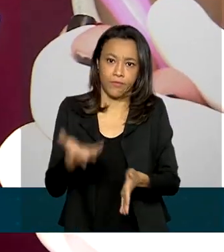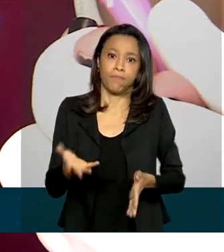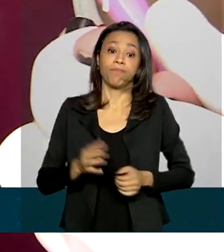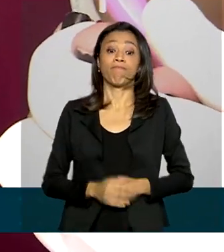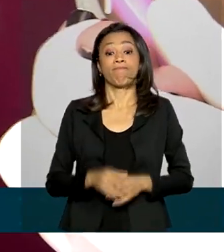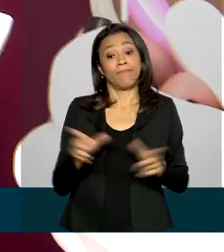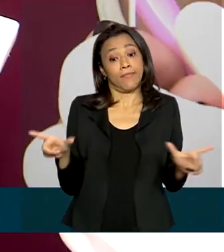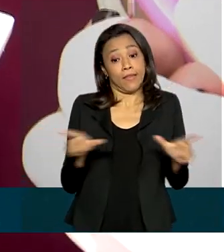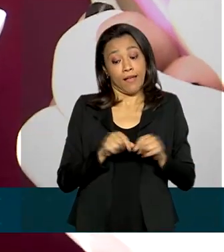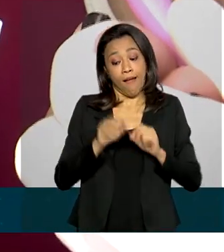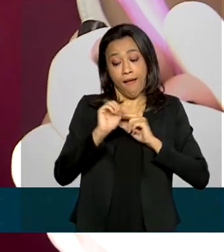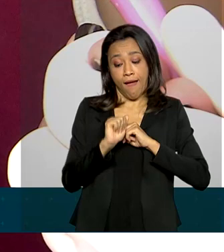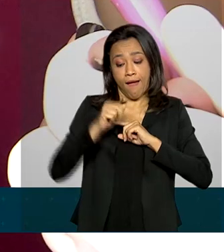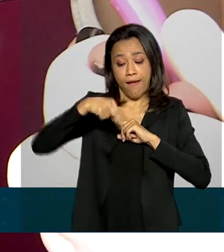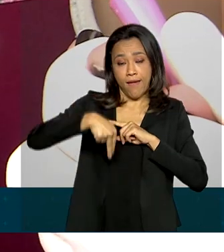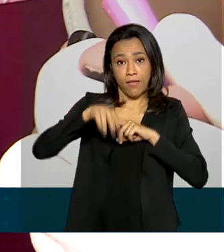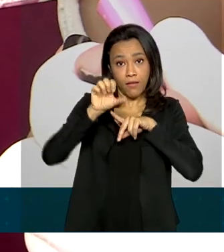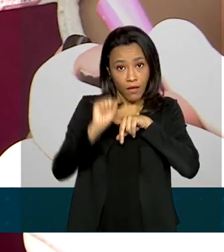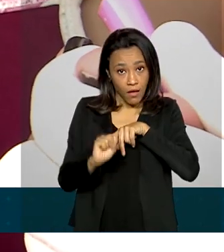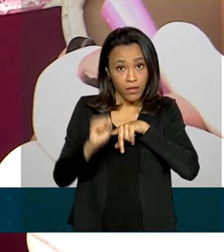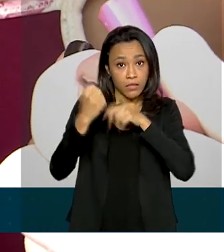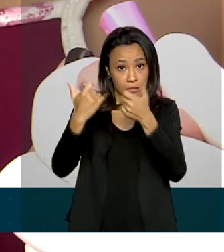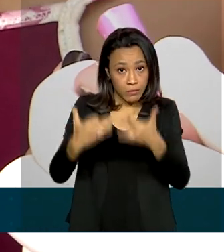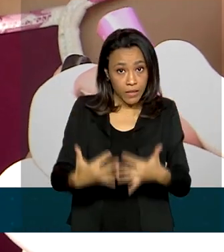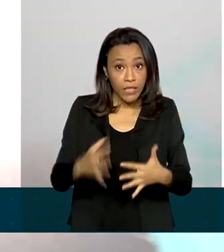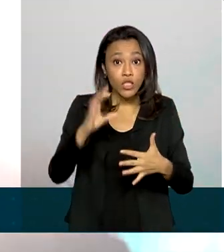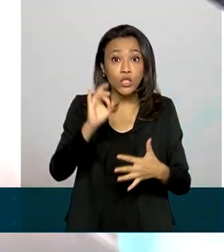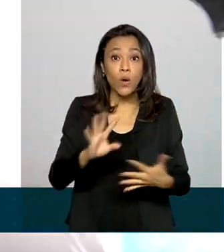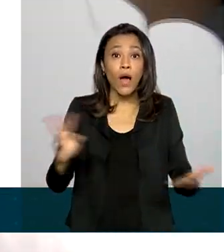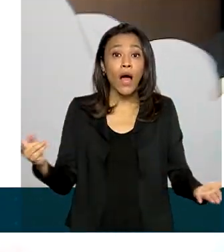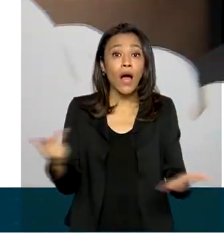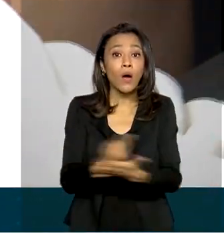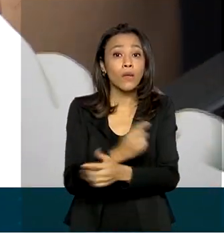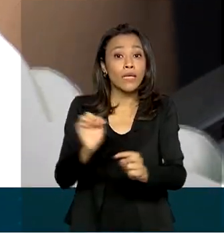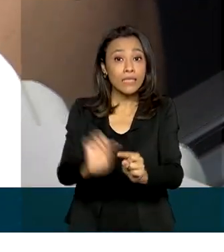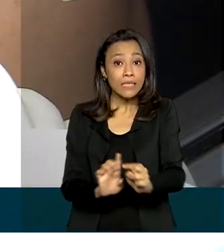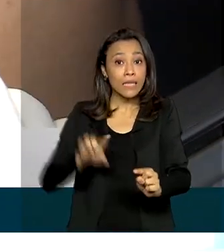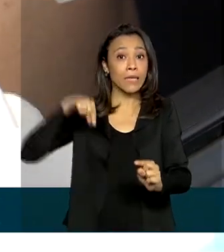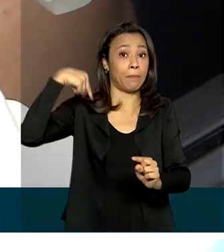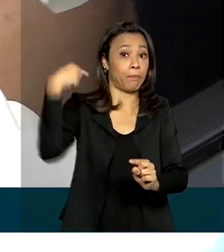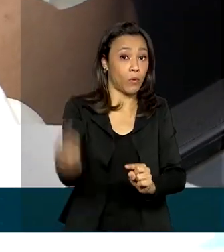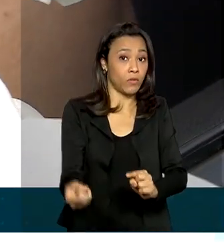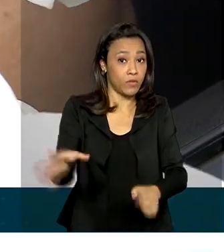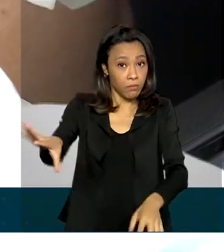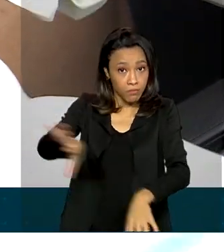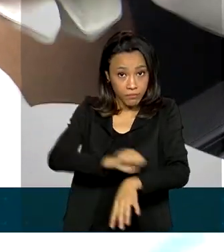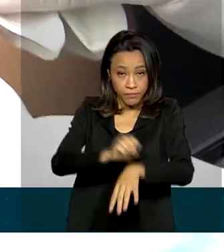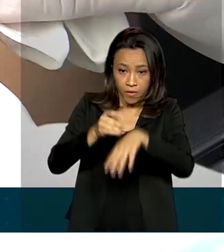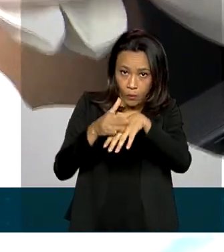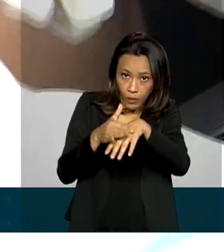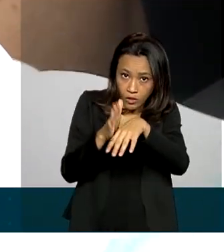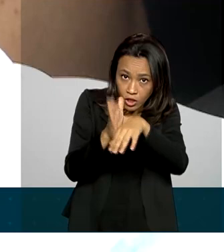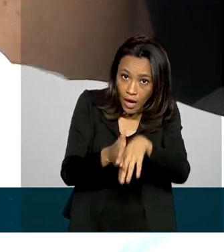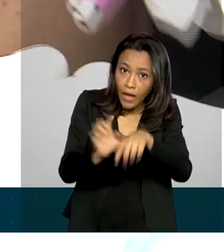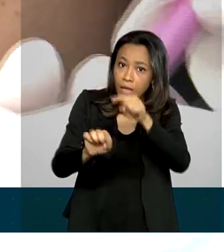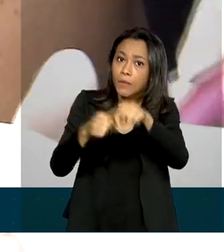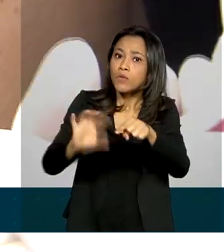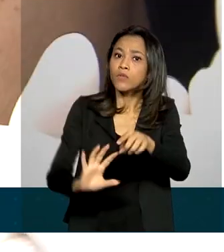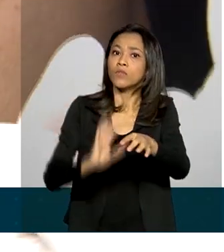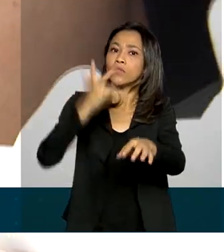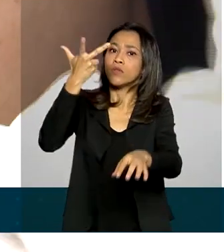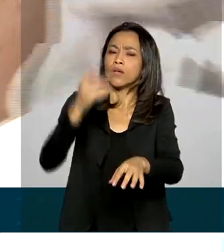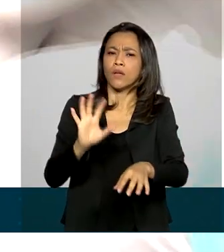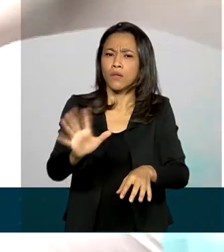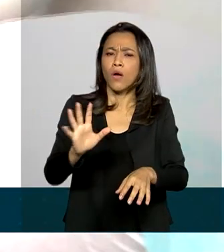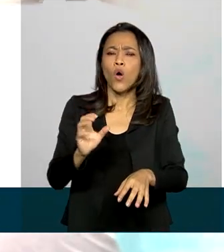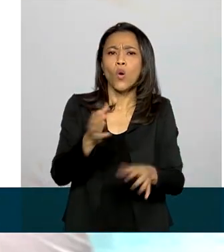como a produção de anticorpos no organismo só ocorre depois de um período após a exposição ao vírus, o teste sorológico é indicado a